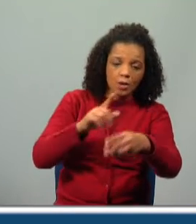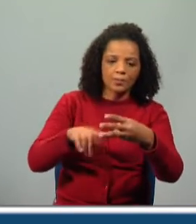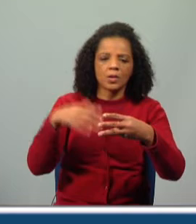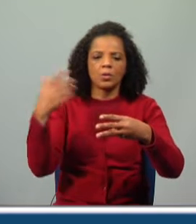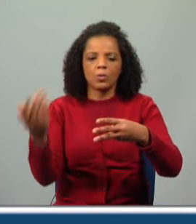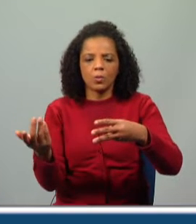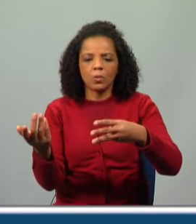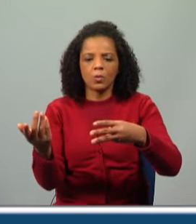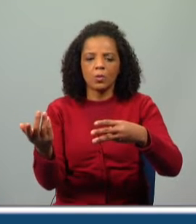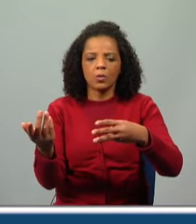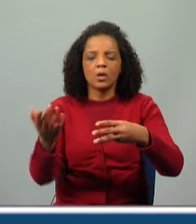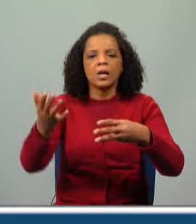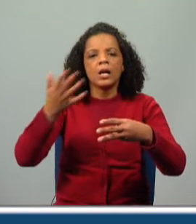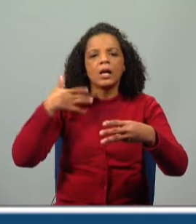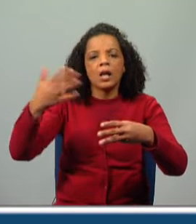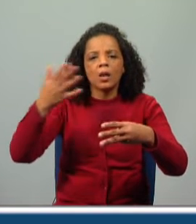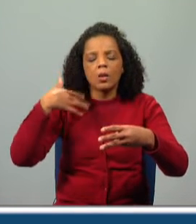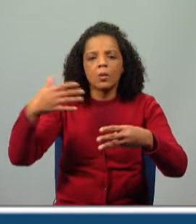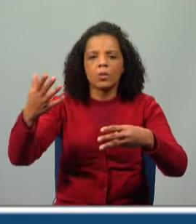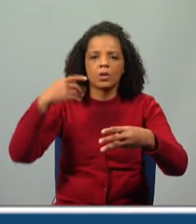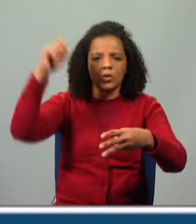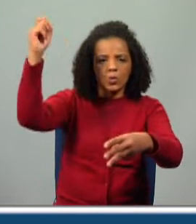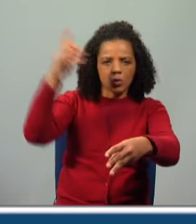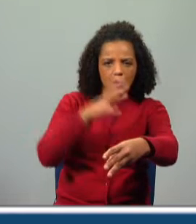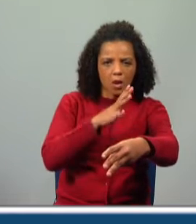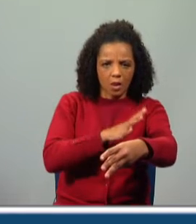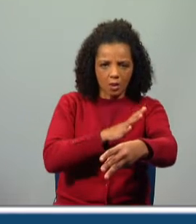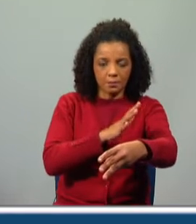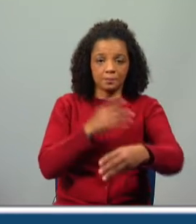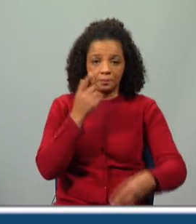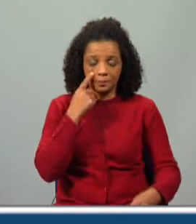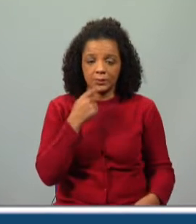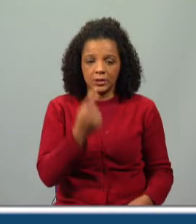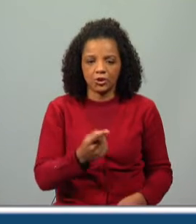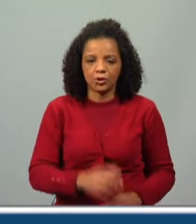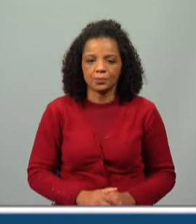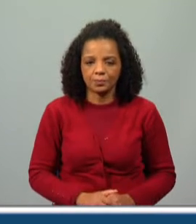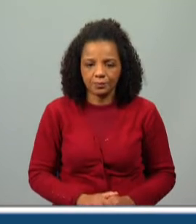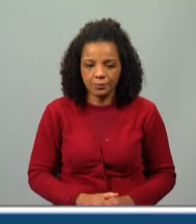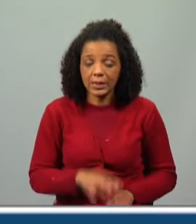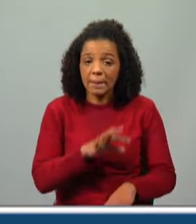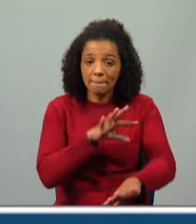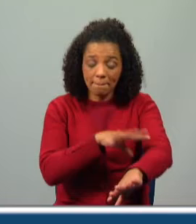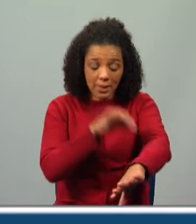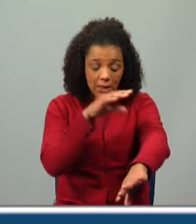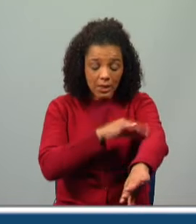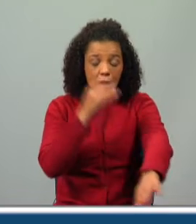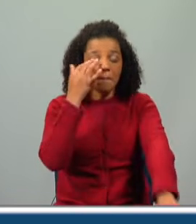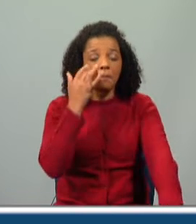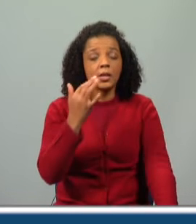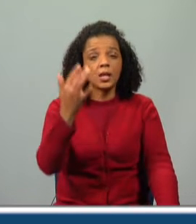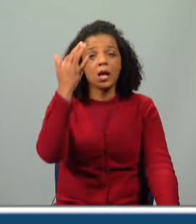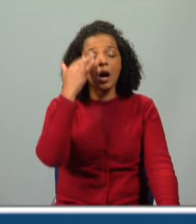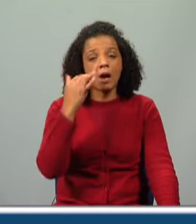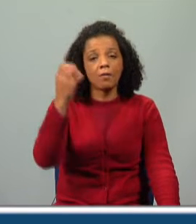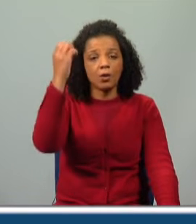ou que um pouco de calor do sol. Não te esqueças que diz ali o quê? Que as penas brilhavam